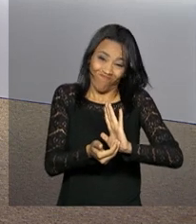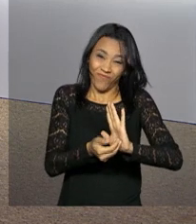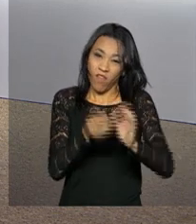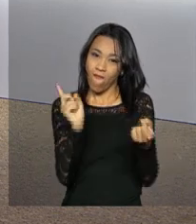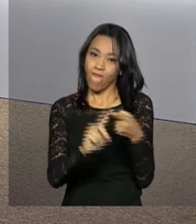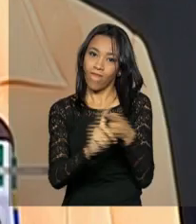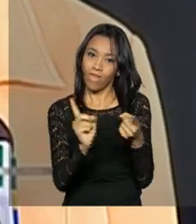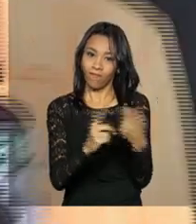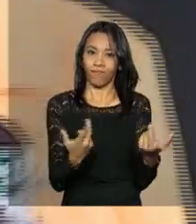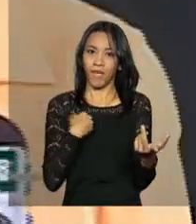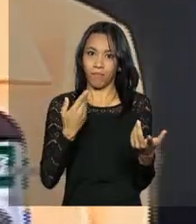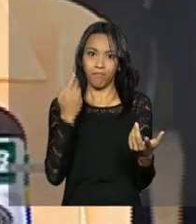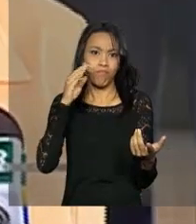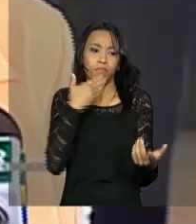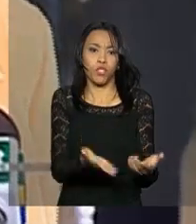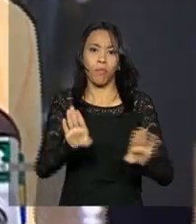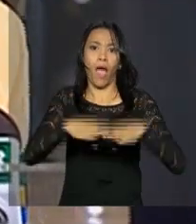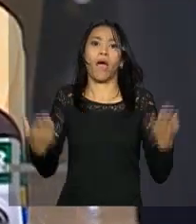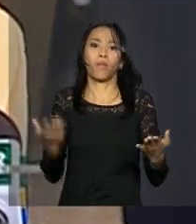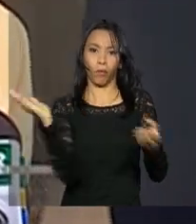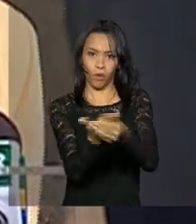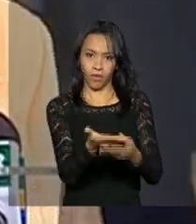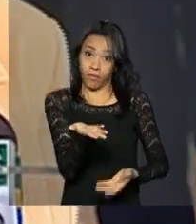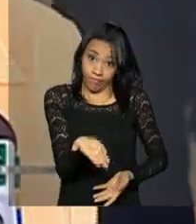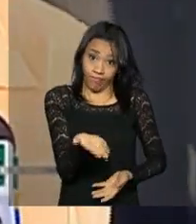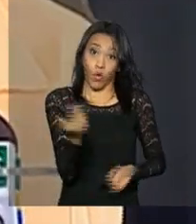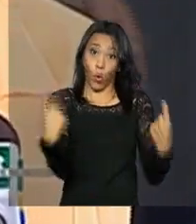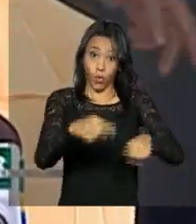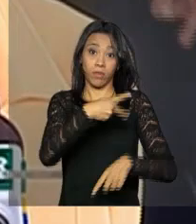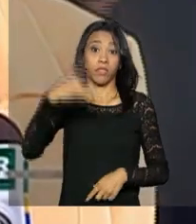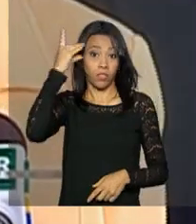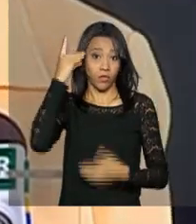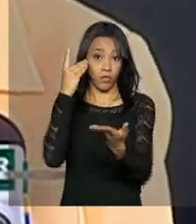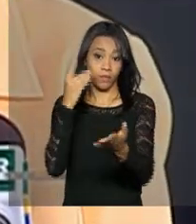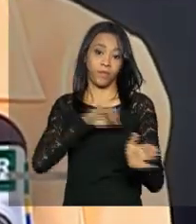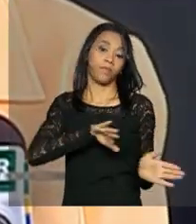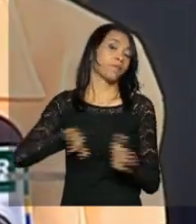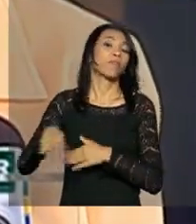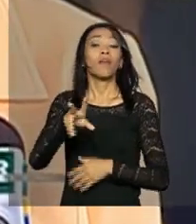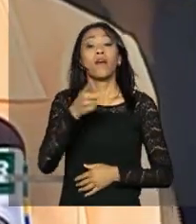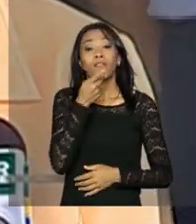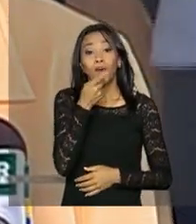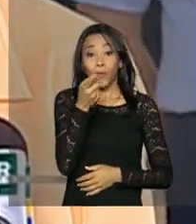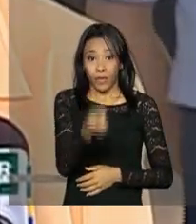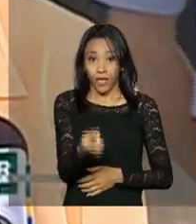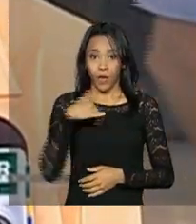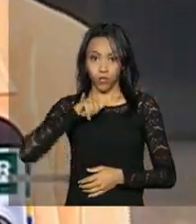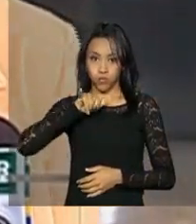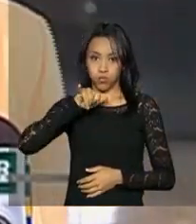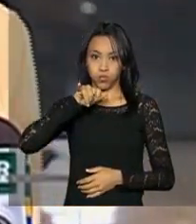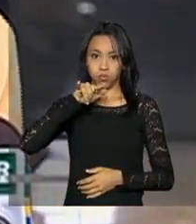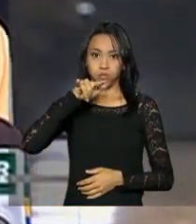vingança ao abrir o processo contra a presidenta Dilma. Tipo o Hércules 130, só que um avião de